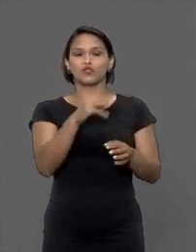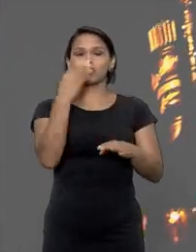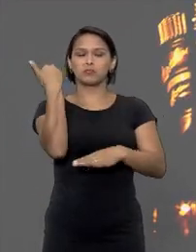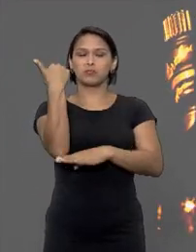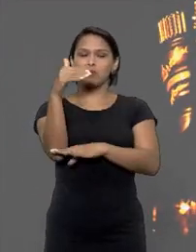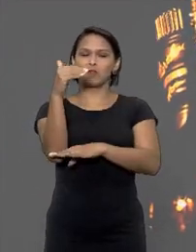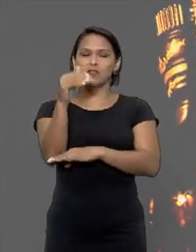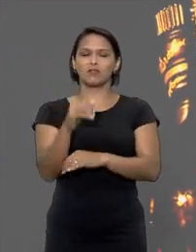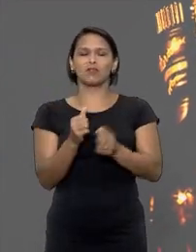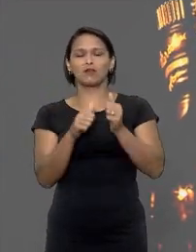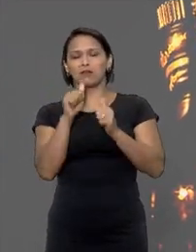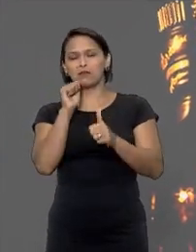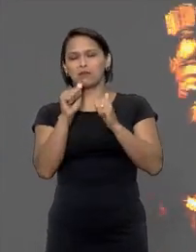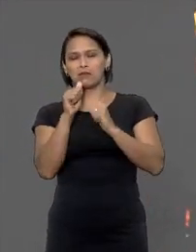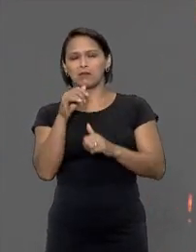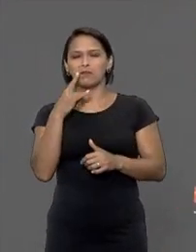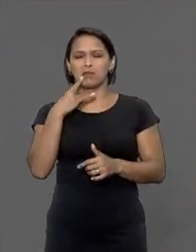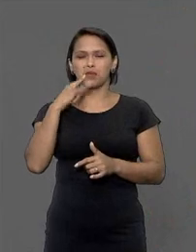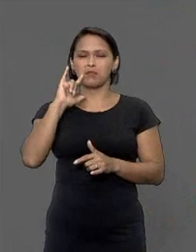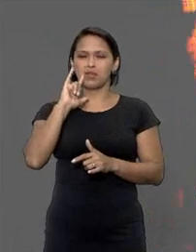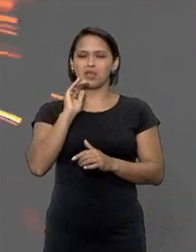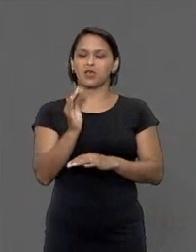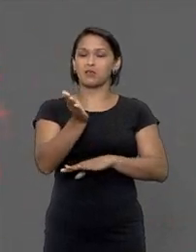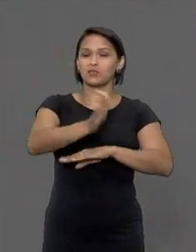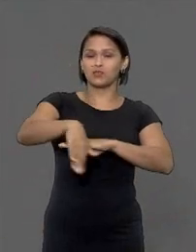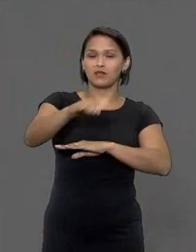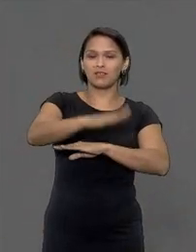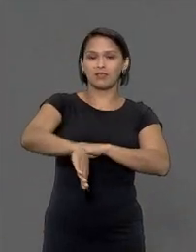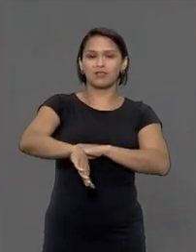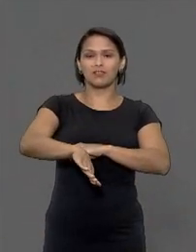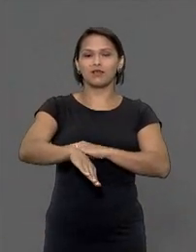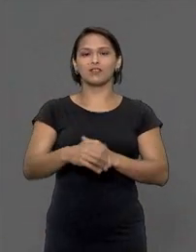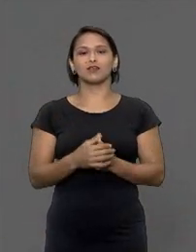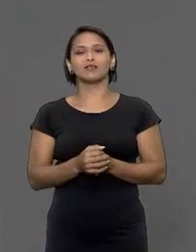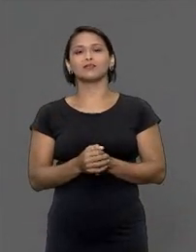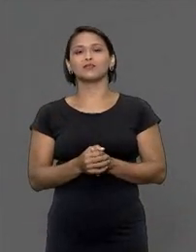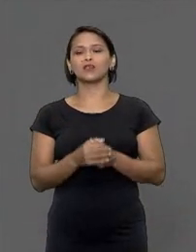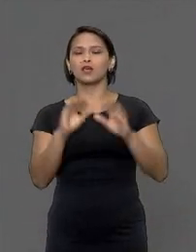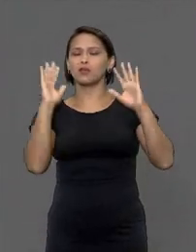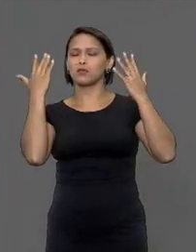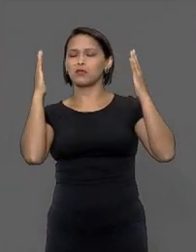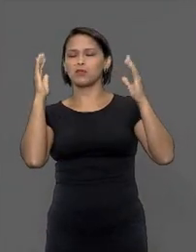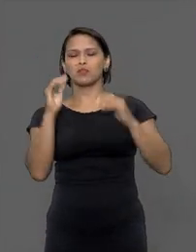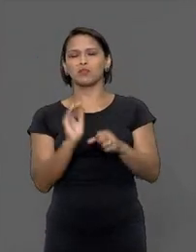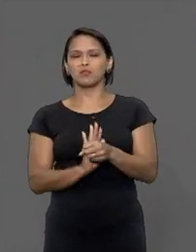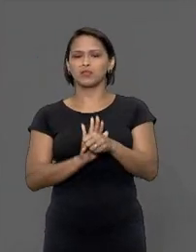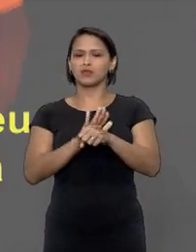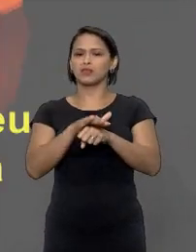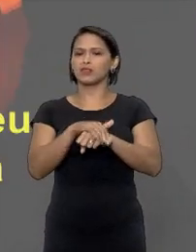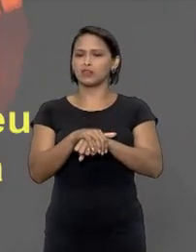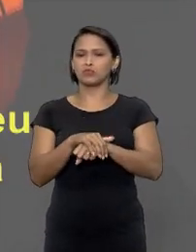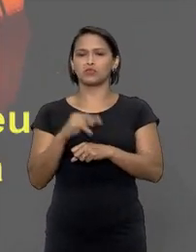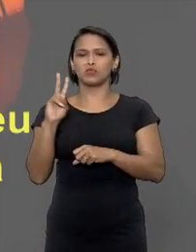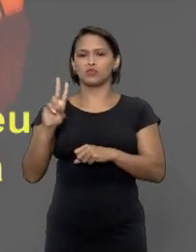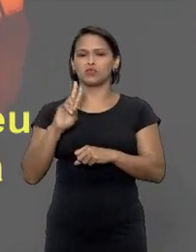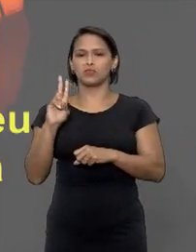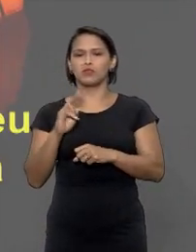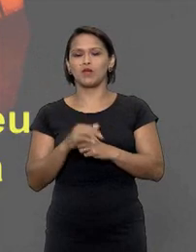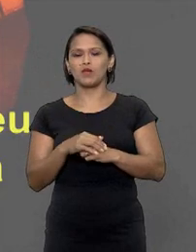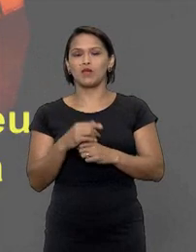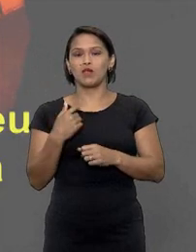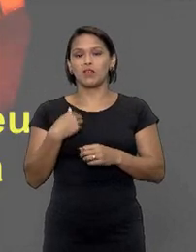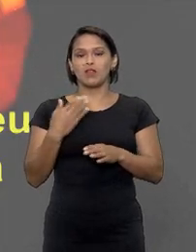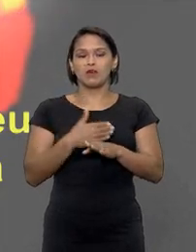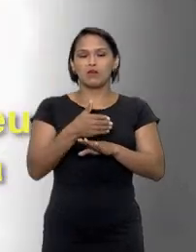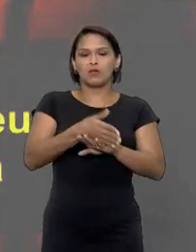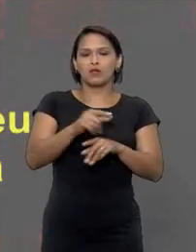hotel bebemos, usamos a piscina curtimos as coisas dos hotéis mas eu entrei no quarto,